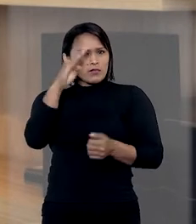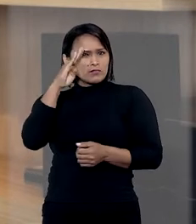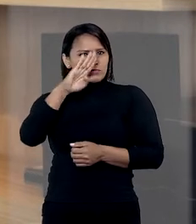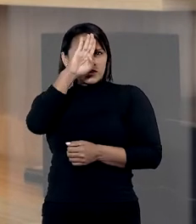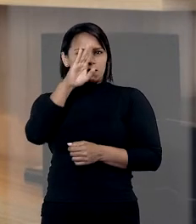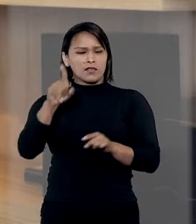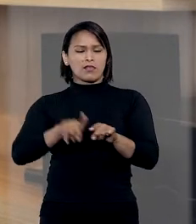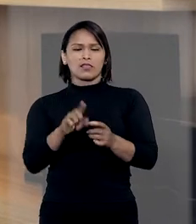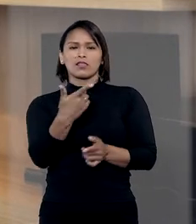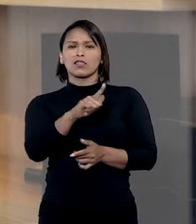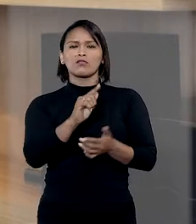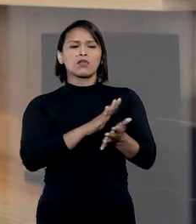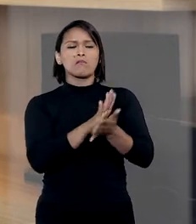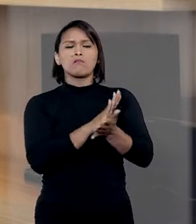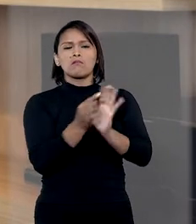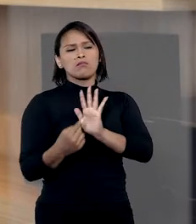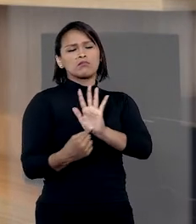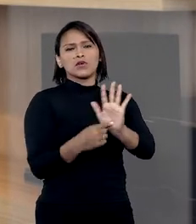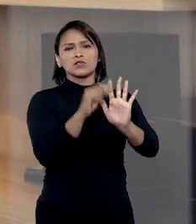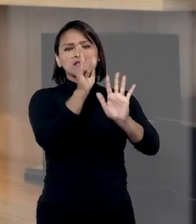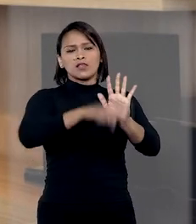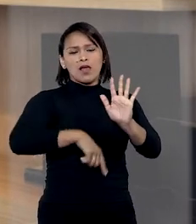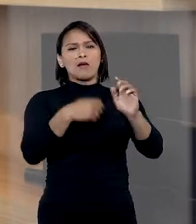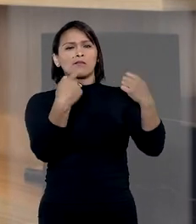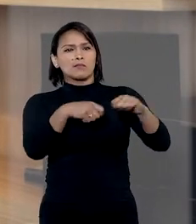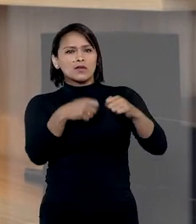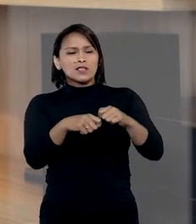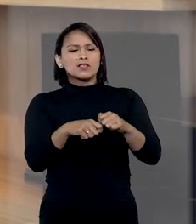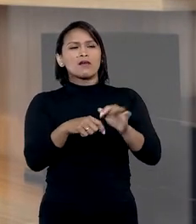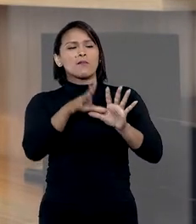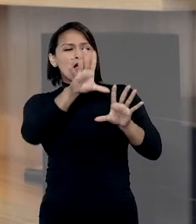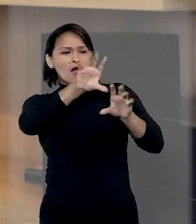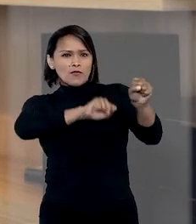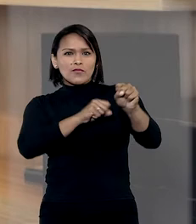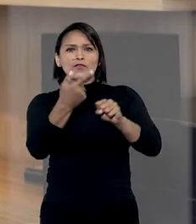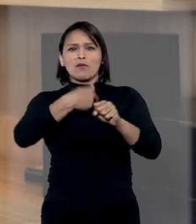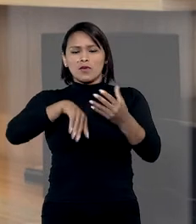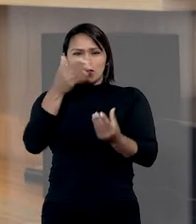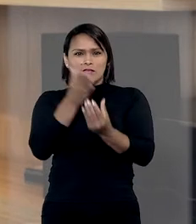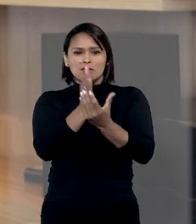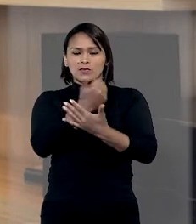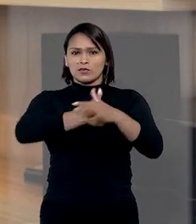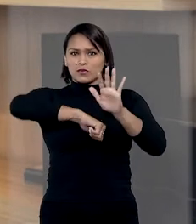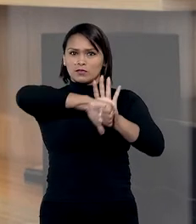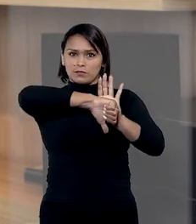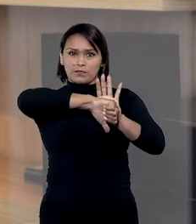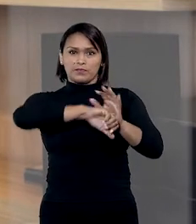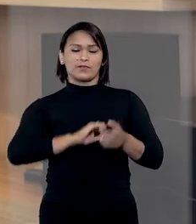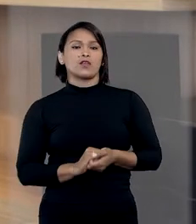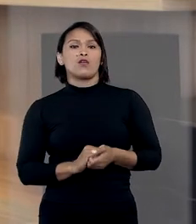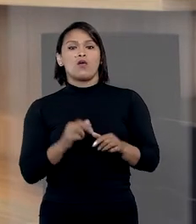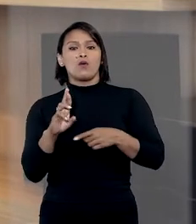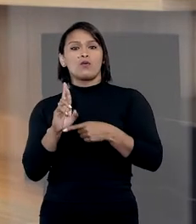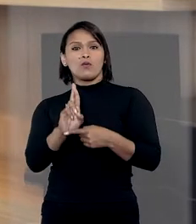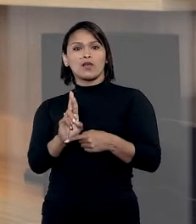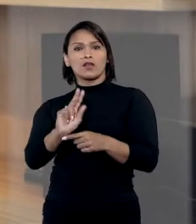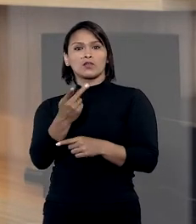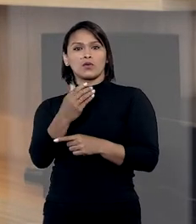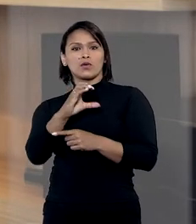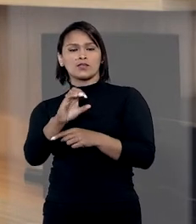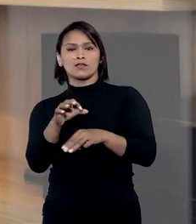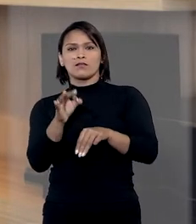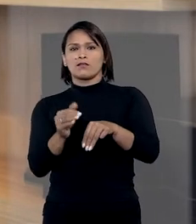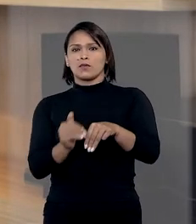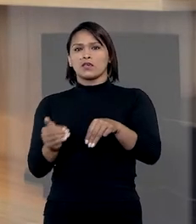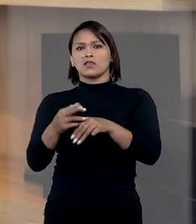República, não havendo demonstração dos elementos necessários para a formação da imputação criminal. O relator do habeas